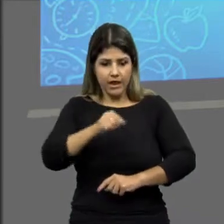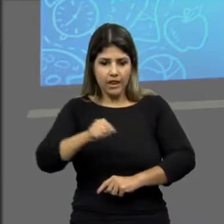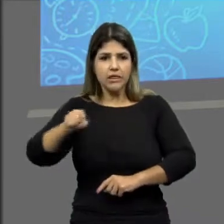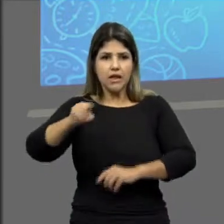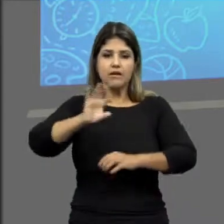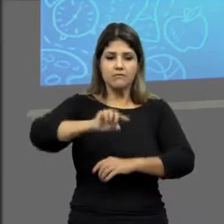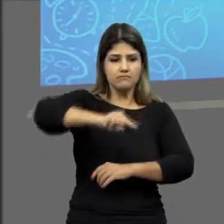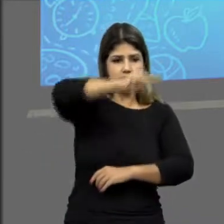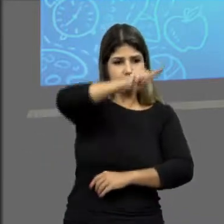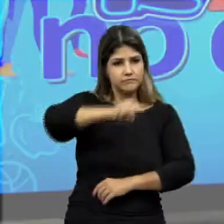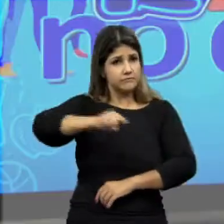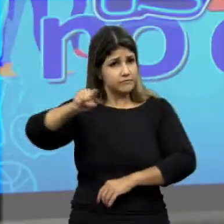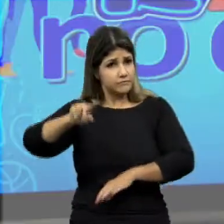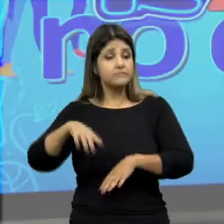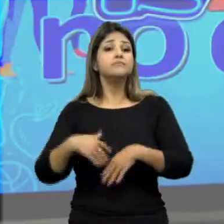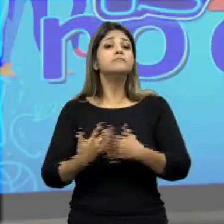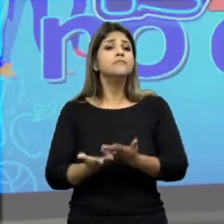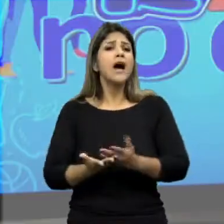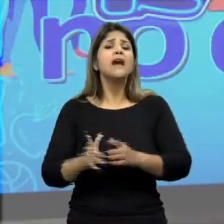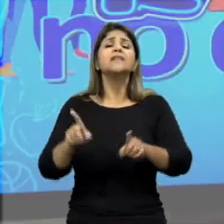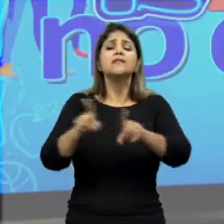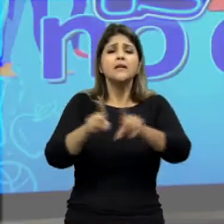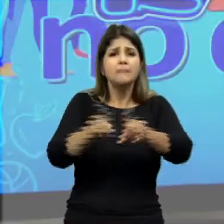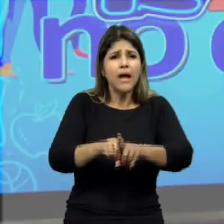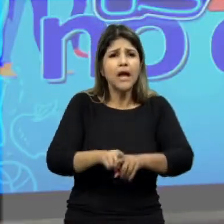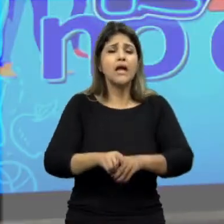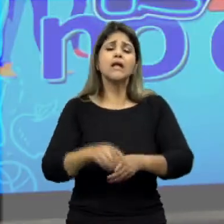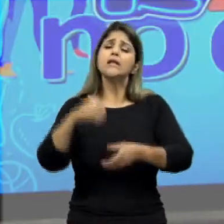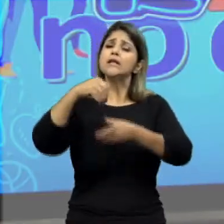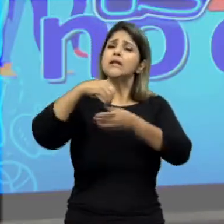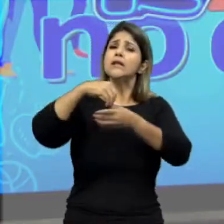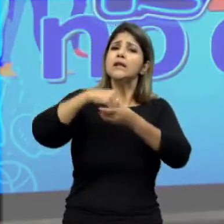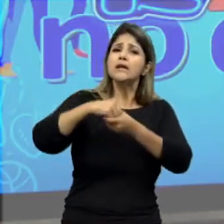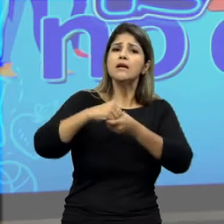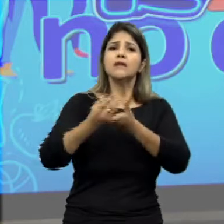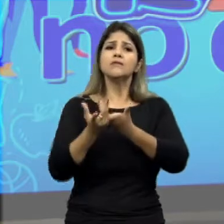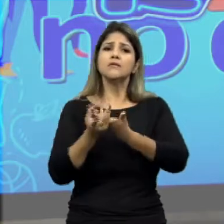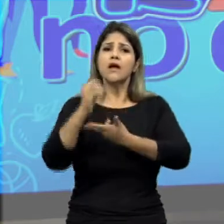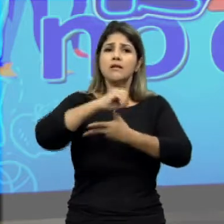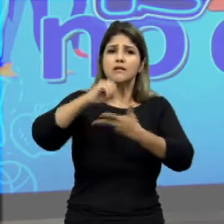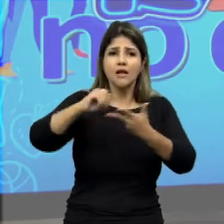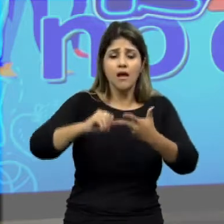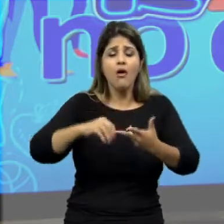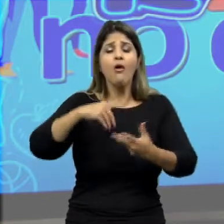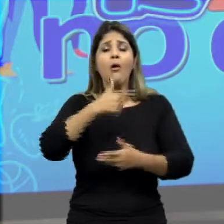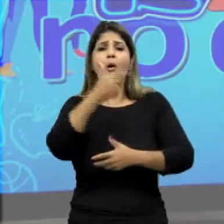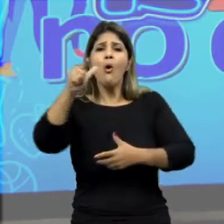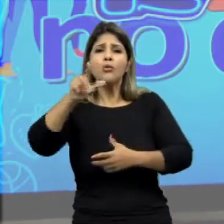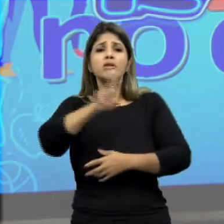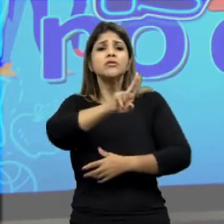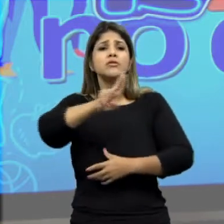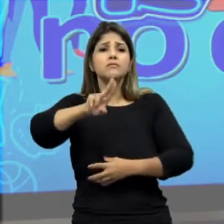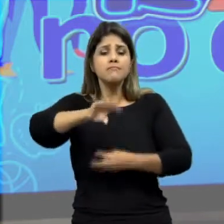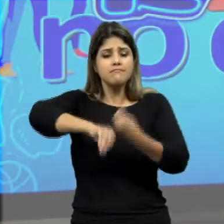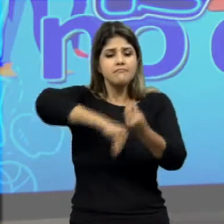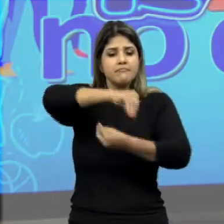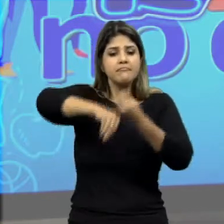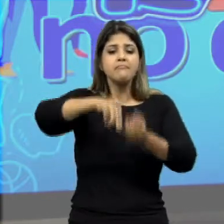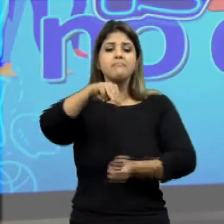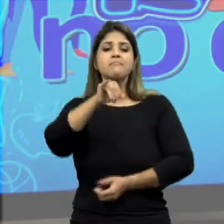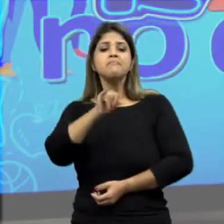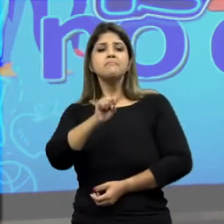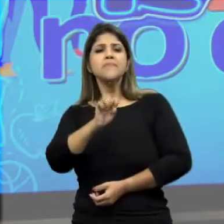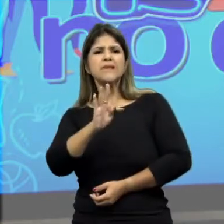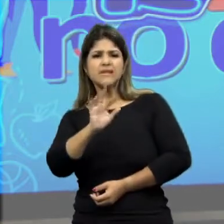Ela possui extremidades livres. Mas, peraí, você pode ver também na prova do Enem, uma cadeia que é chamada de cadeia mista. Ô,